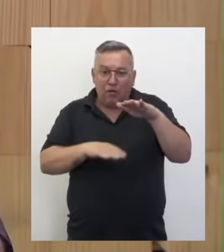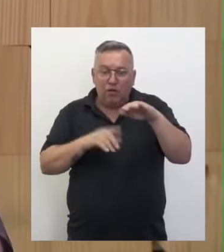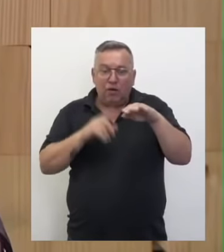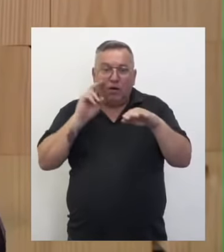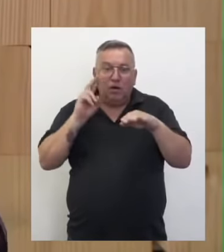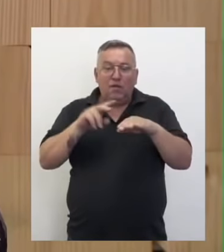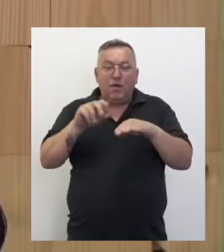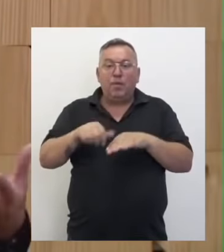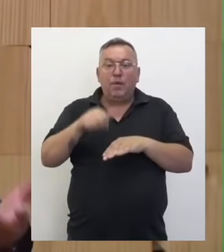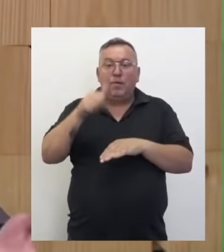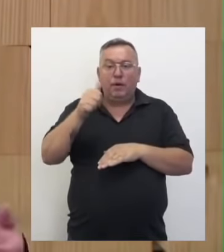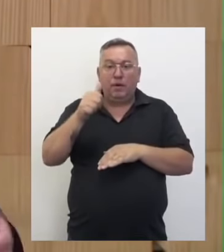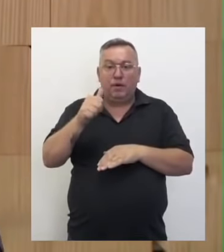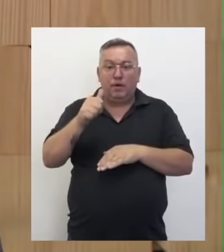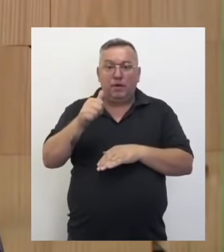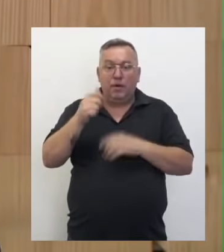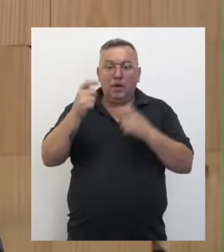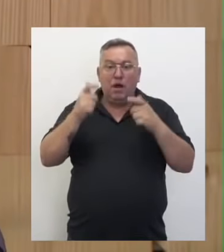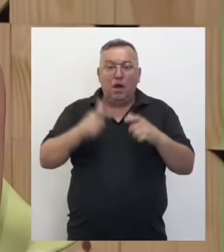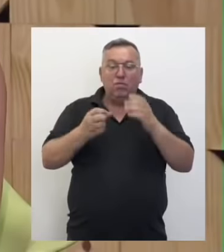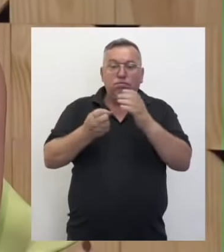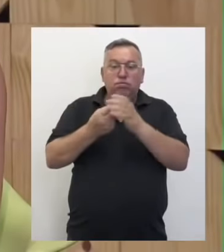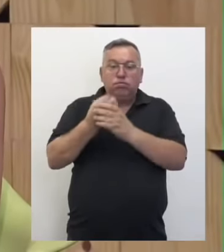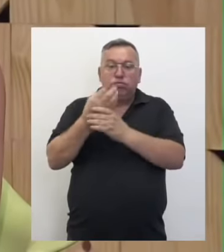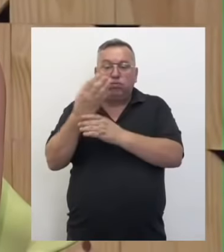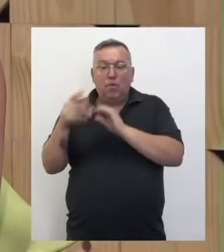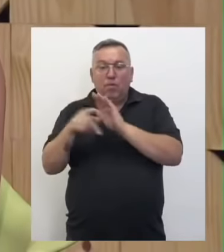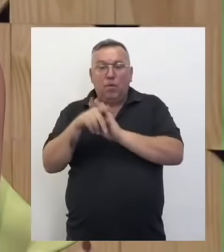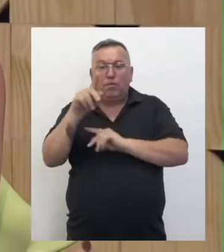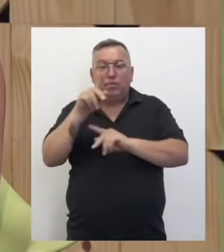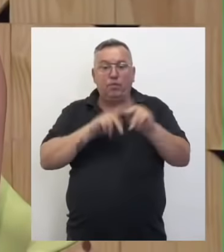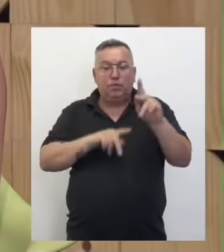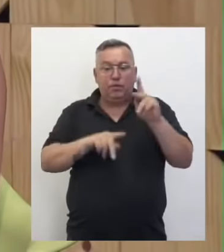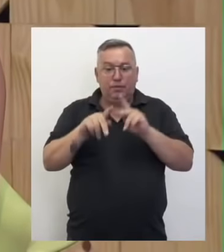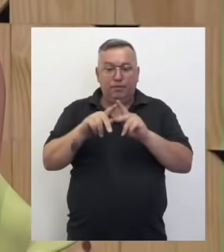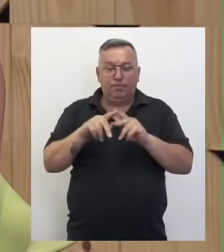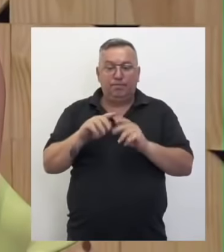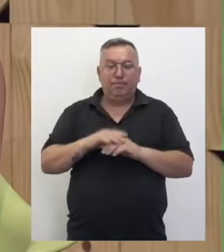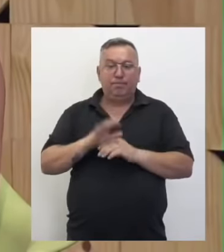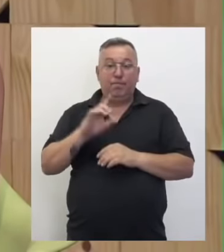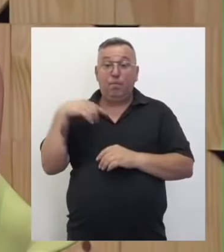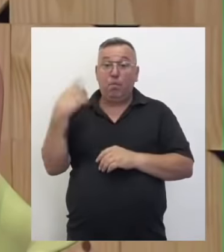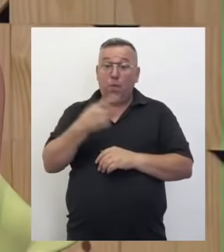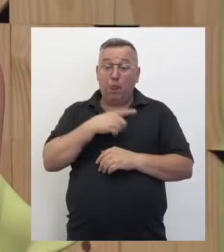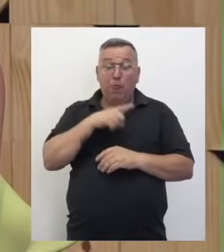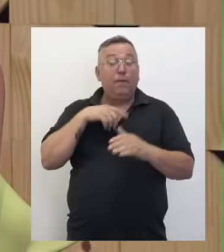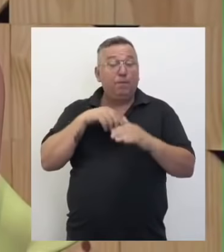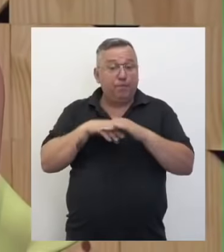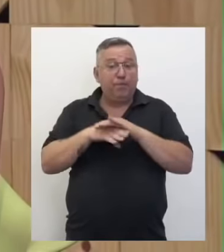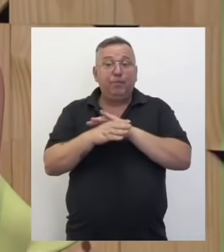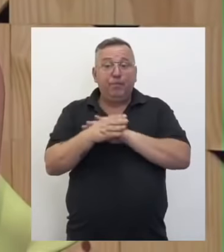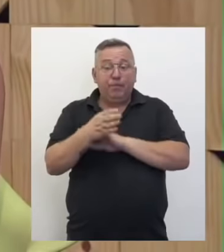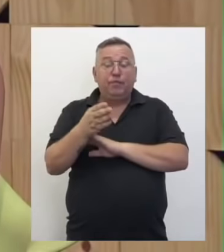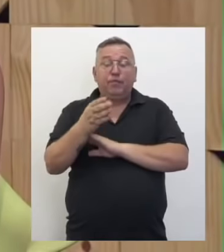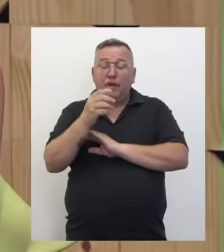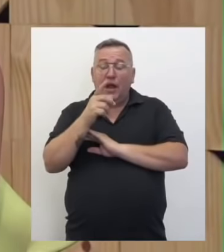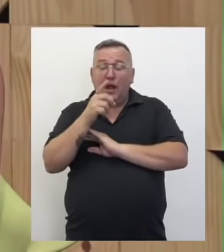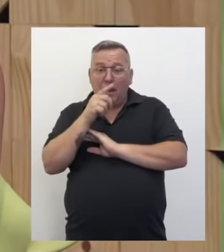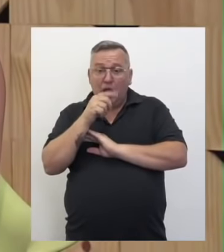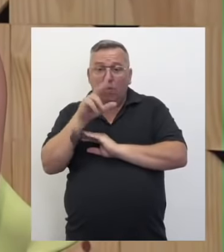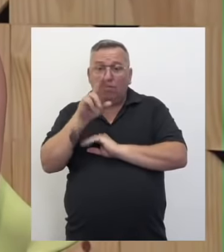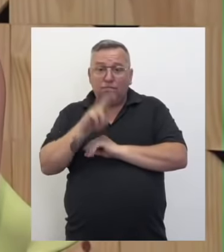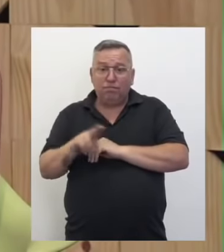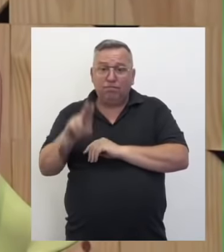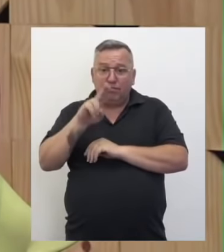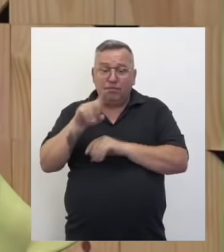primeiro os mananciais de abastecimento públicos. Todos nós estamos acostumados a consumir água e a falar de